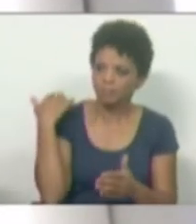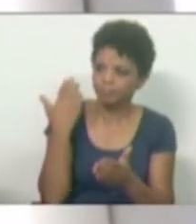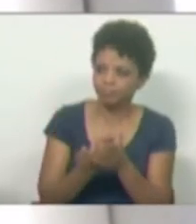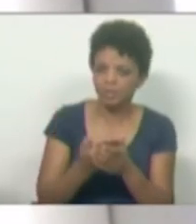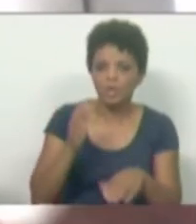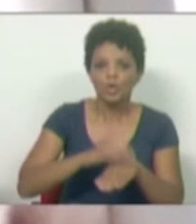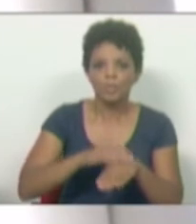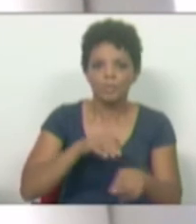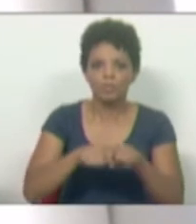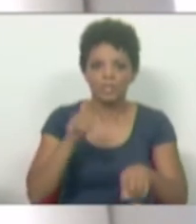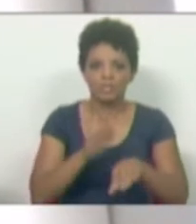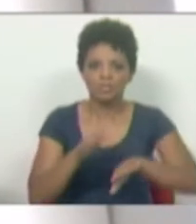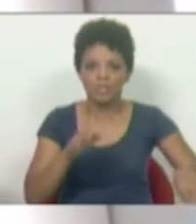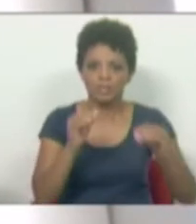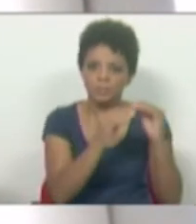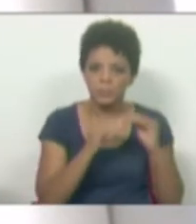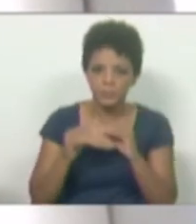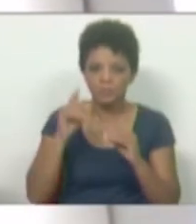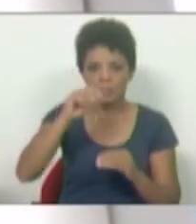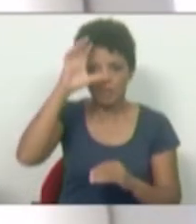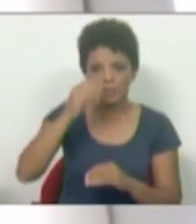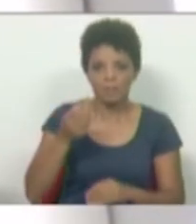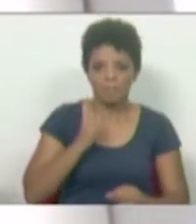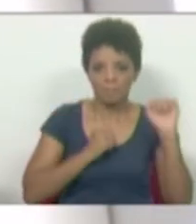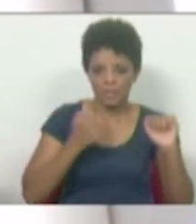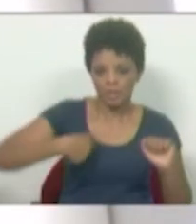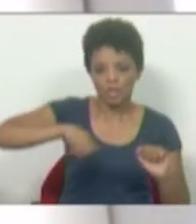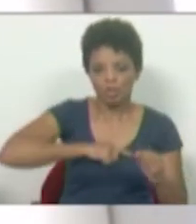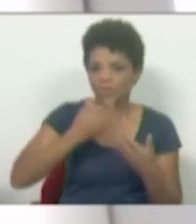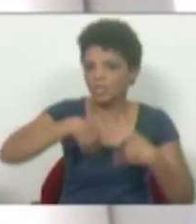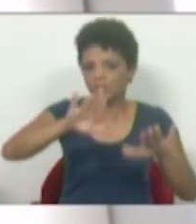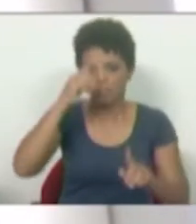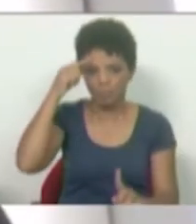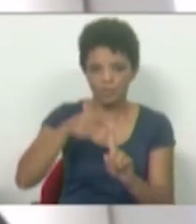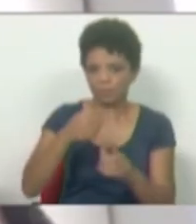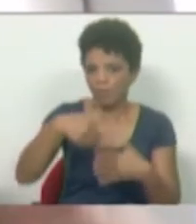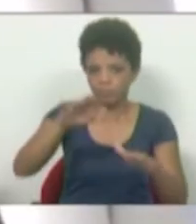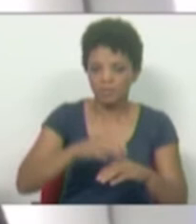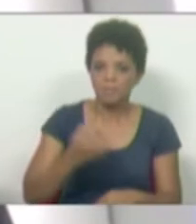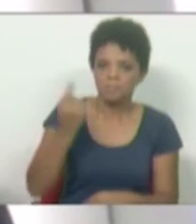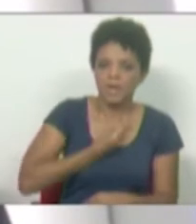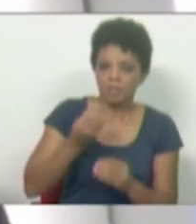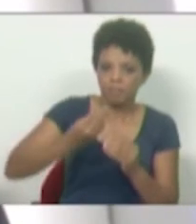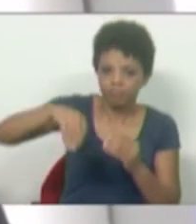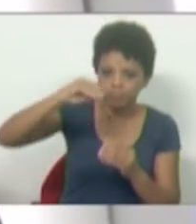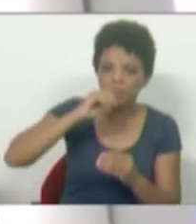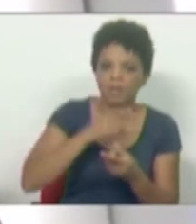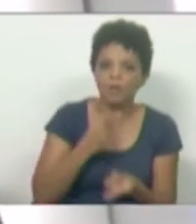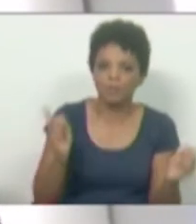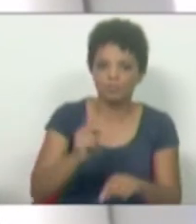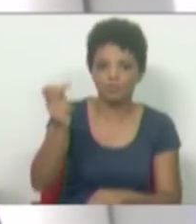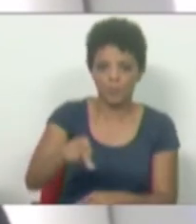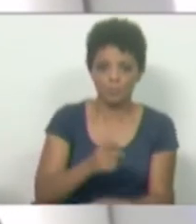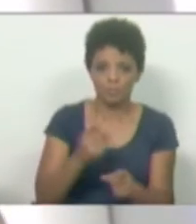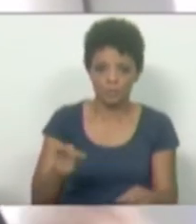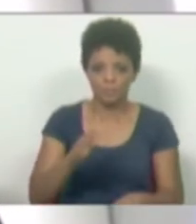Geringonça e durante os anos do Governo PS. Fomos nós que deixámos escapar este objetivo. E temos que fazer muito mais para o reintroduzir, porque